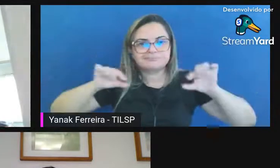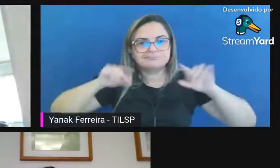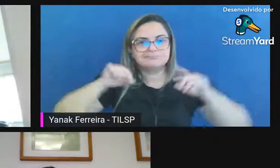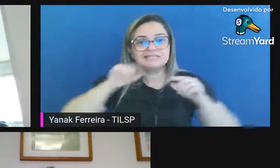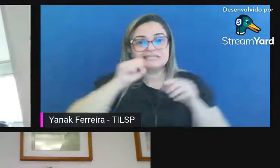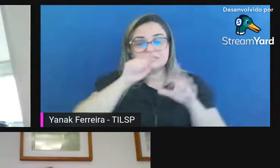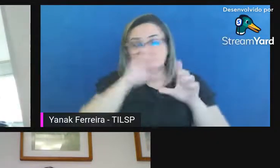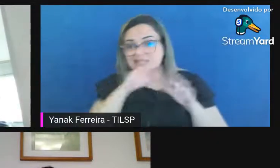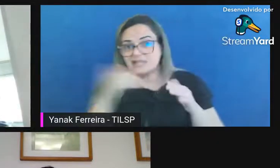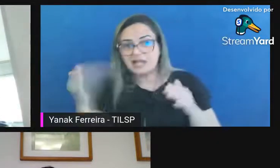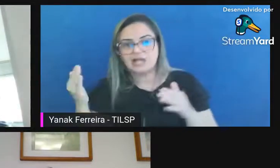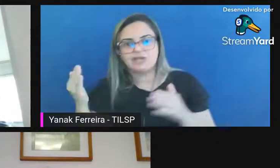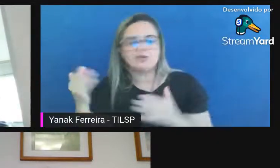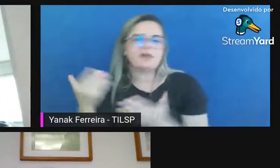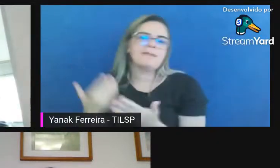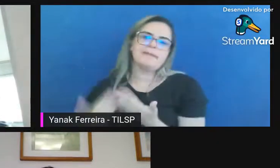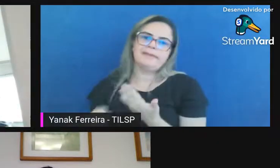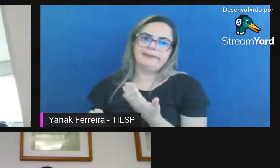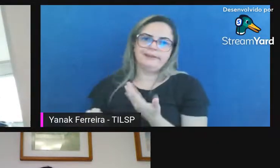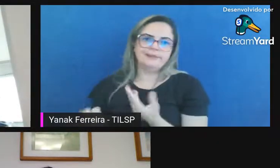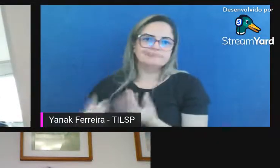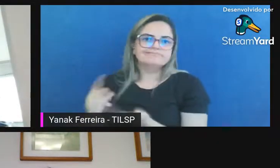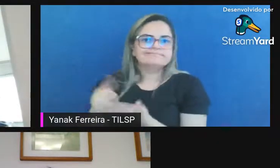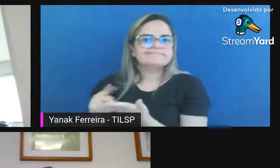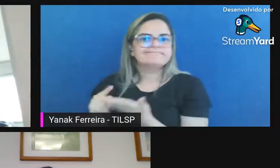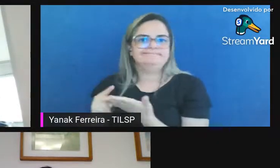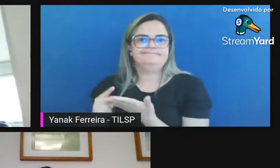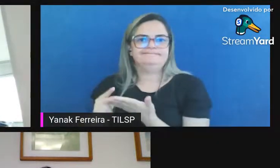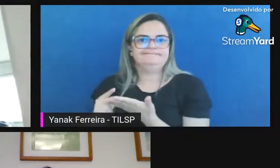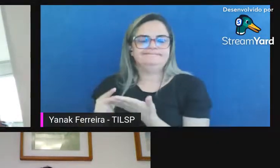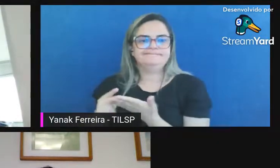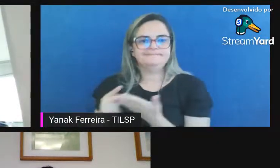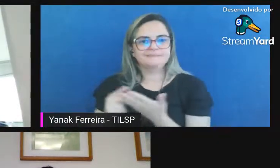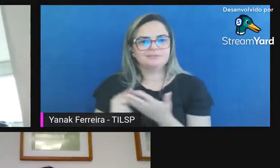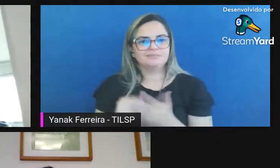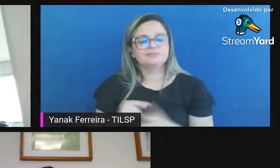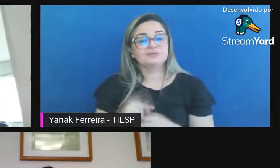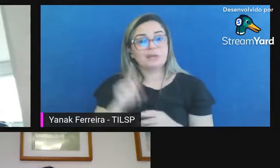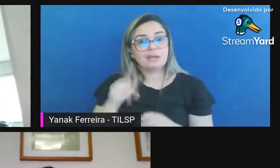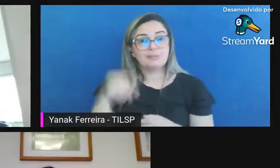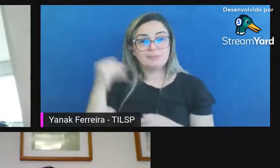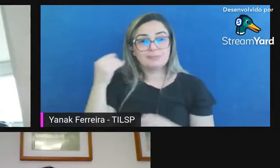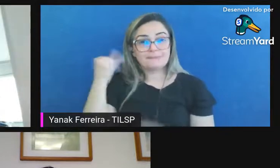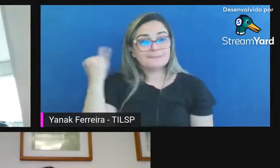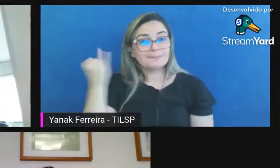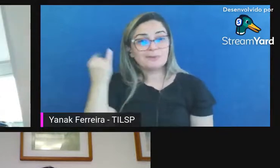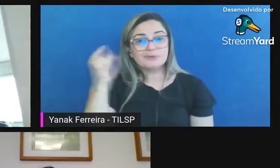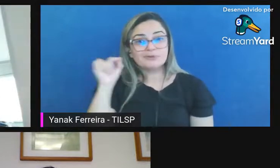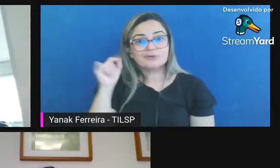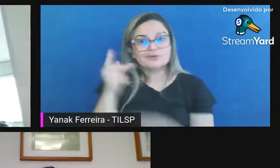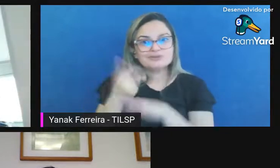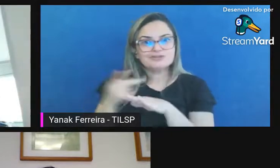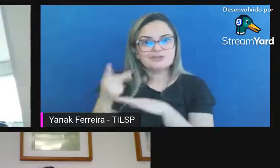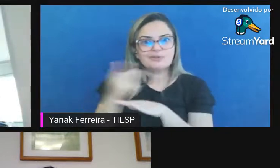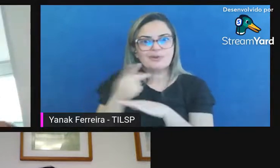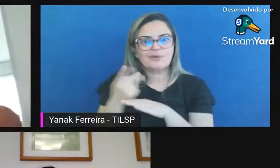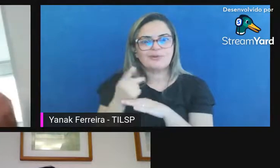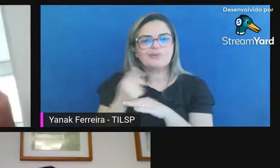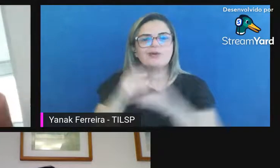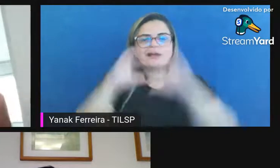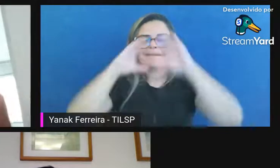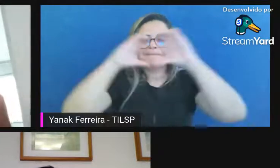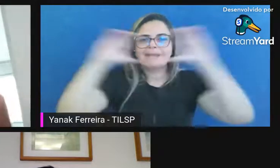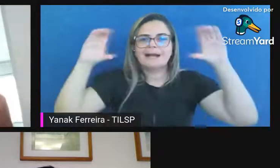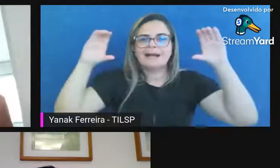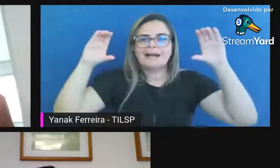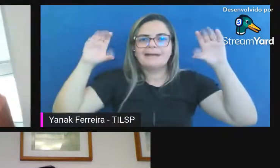autenticidade é um princípio do direito também é muito importante quando a gente procura cadeia de custódia a gente